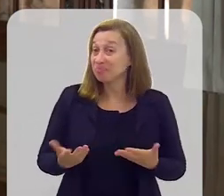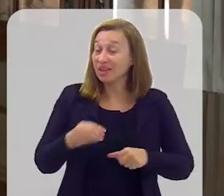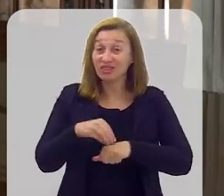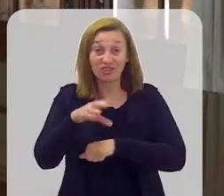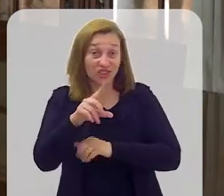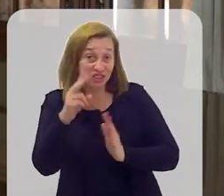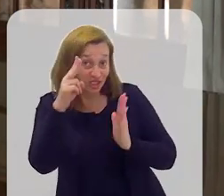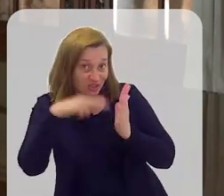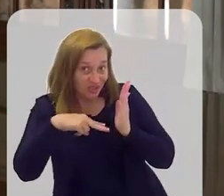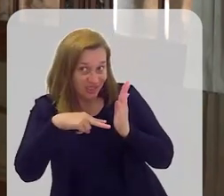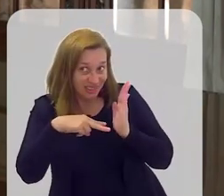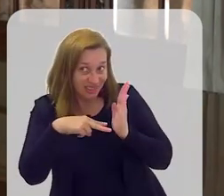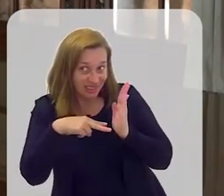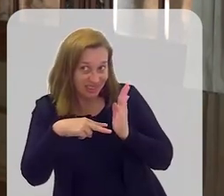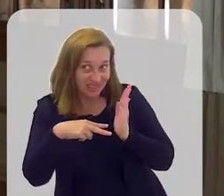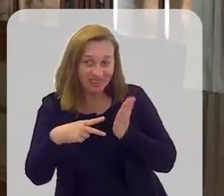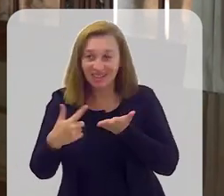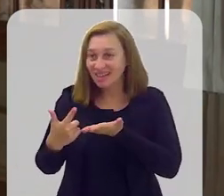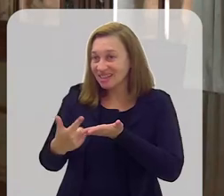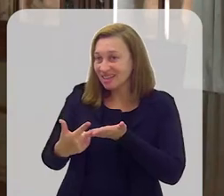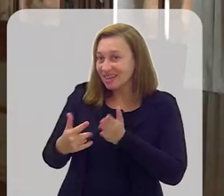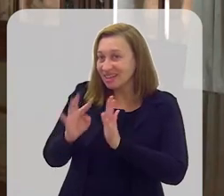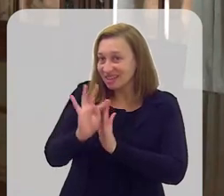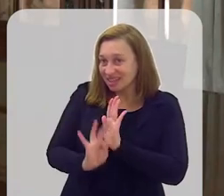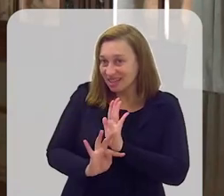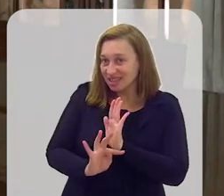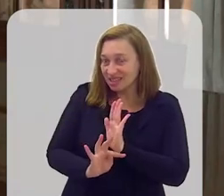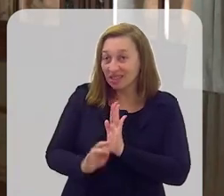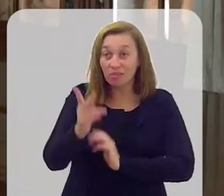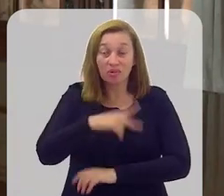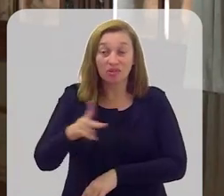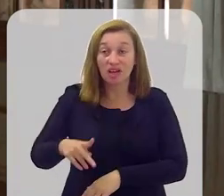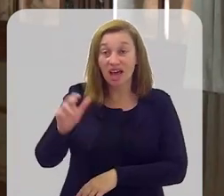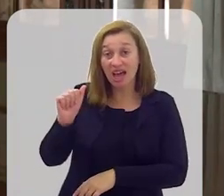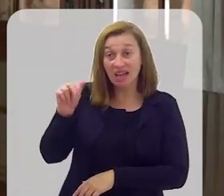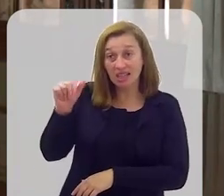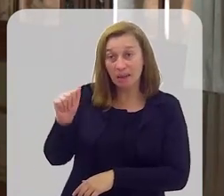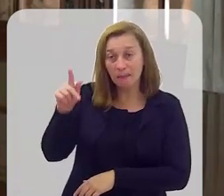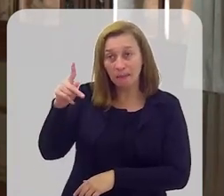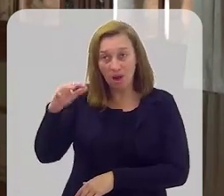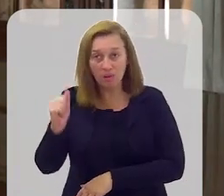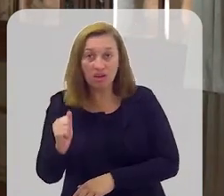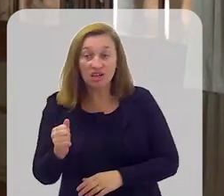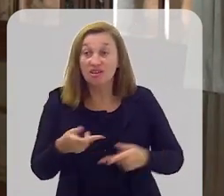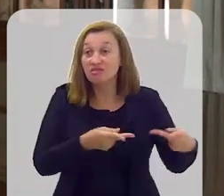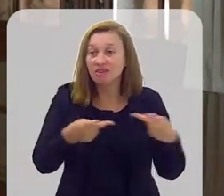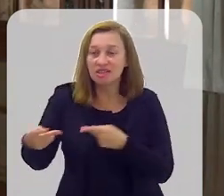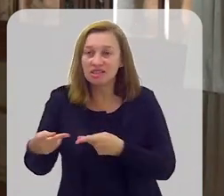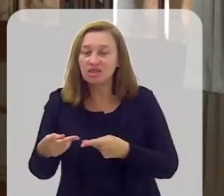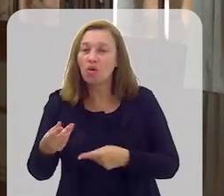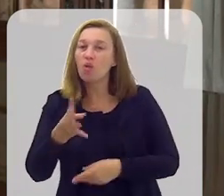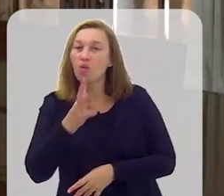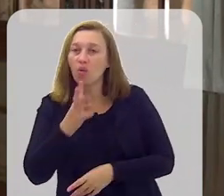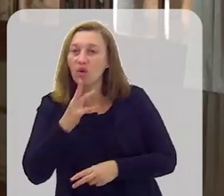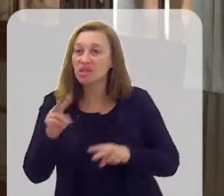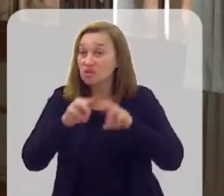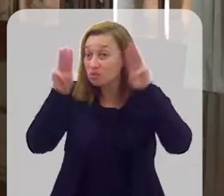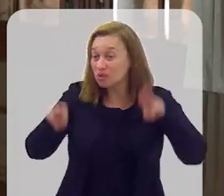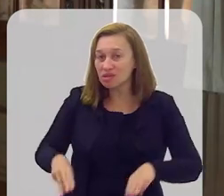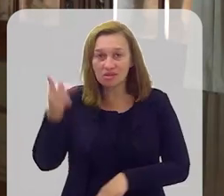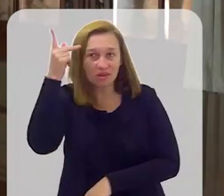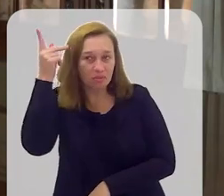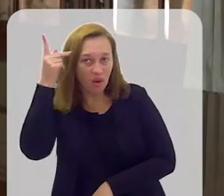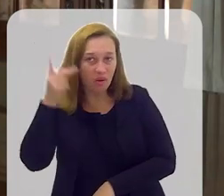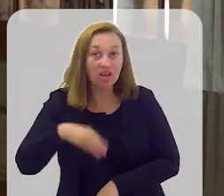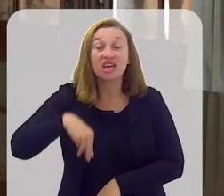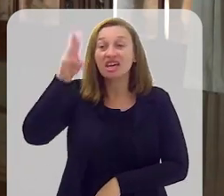Dica de leitura, texto da professora Ana Paula Simeone. E dica de visita, conheça o Museu Paulista em São Paulo e para quem